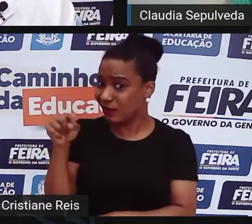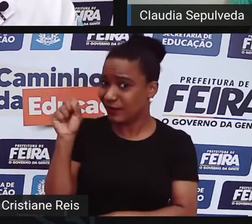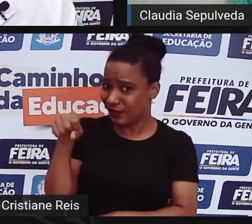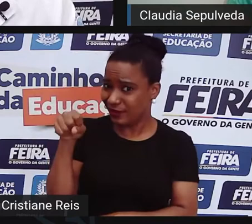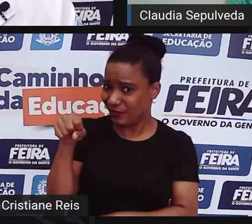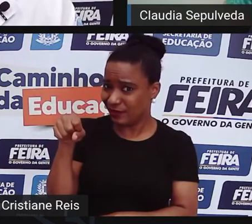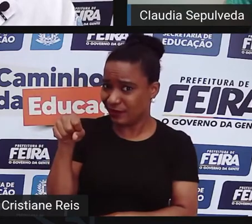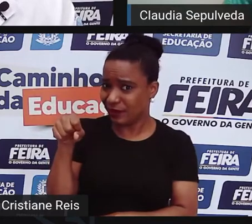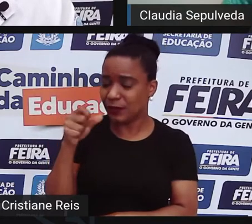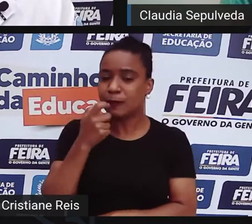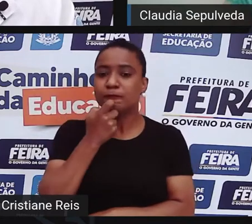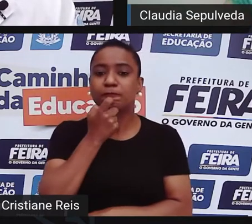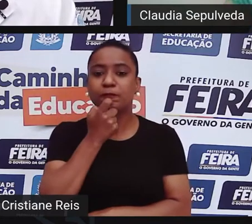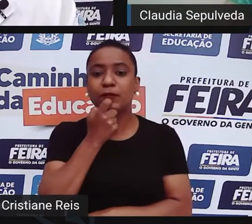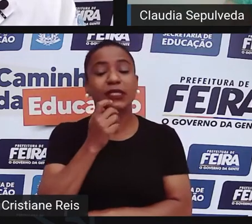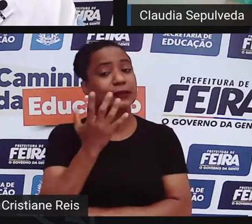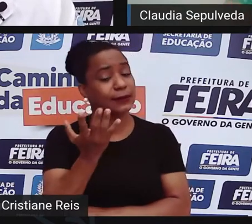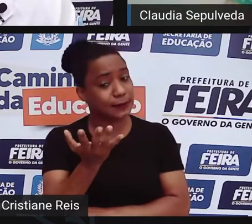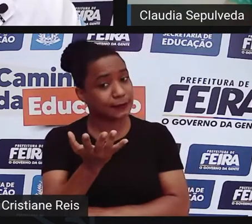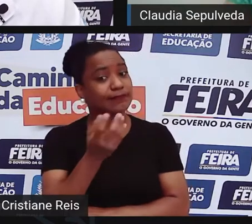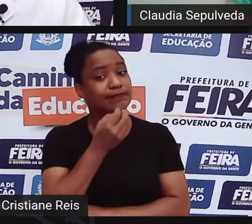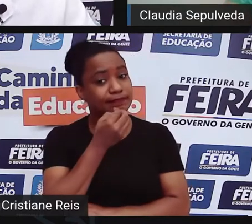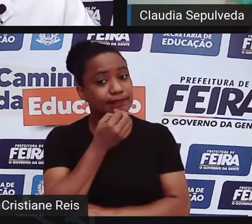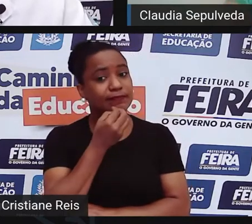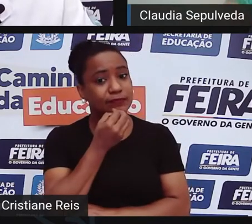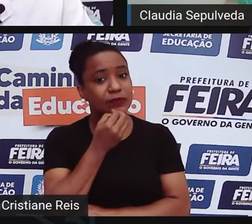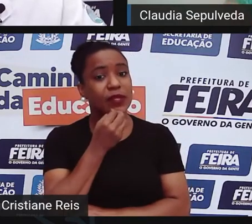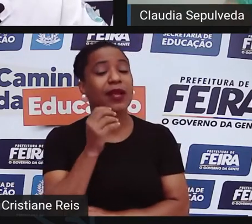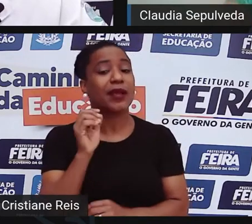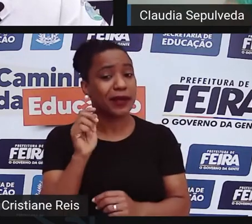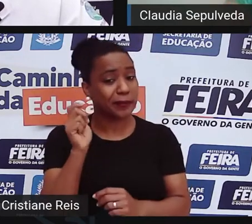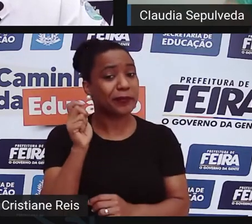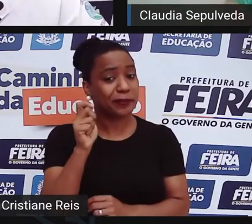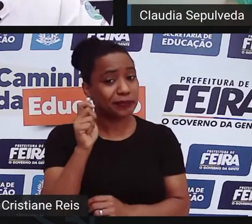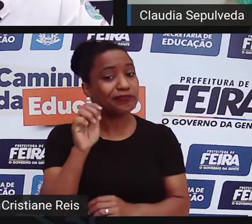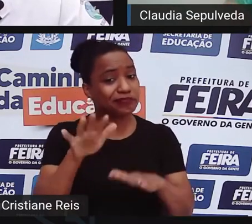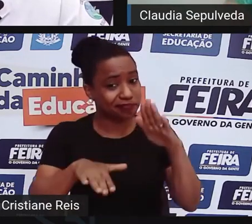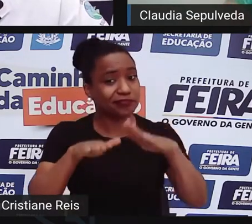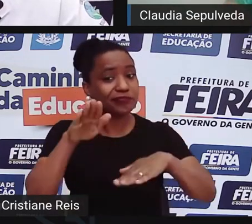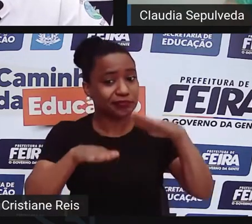Poderíamos, mas eu diria, assim, a minha posição é que o racismo científico, né?